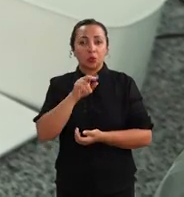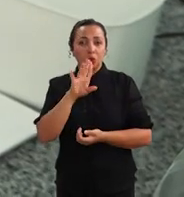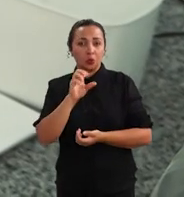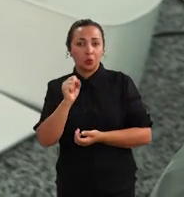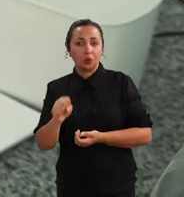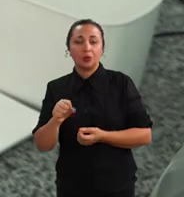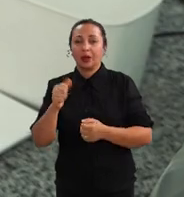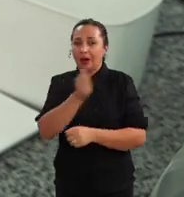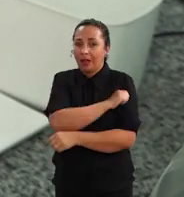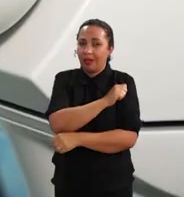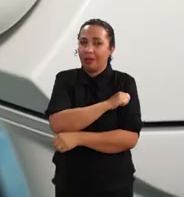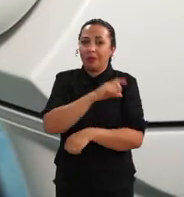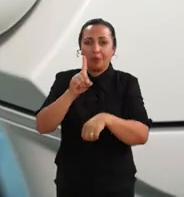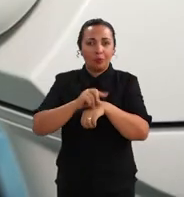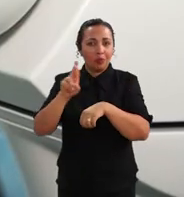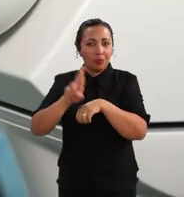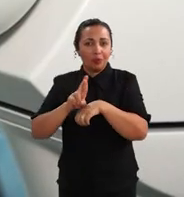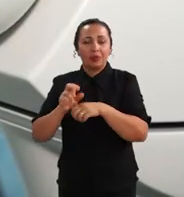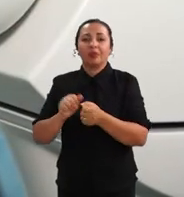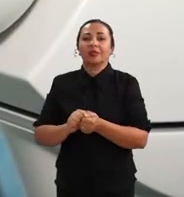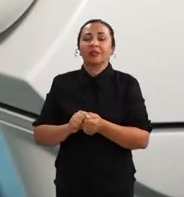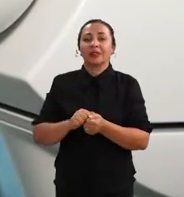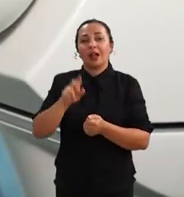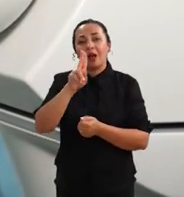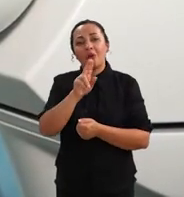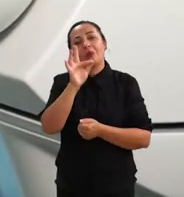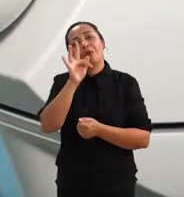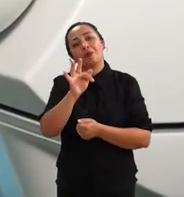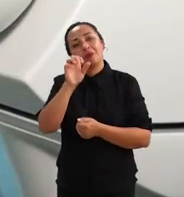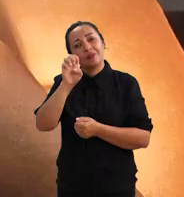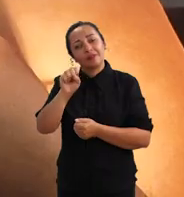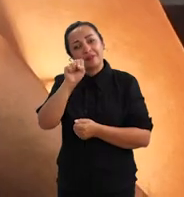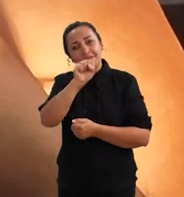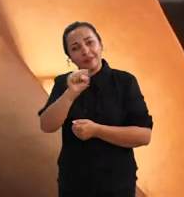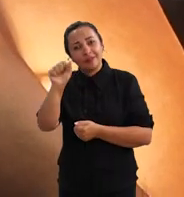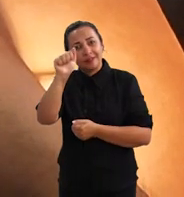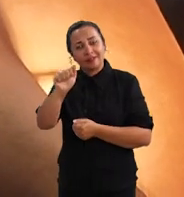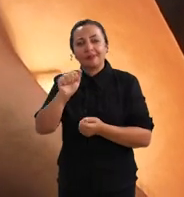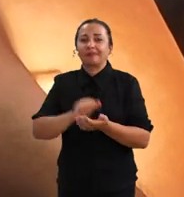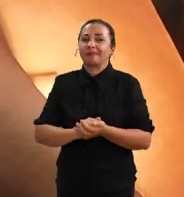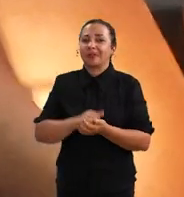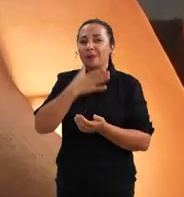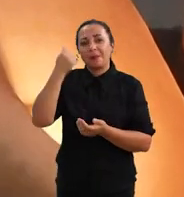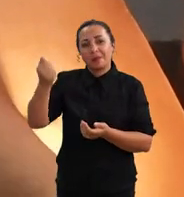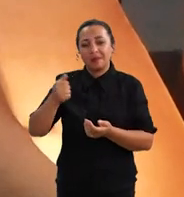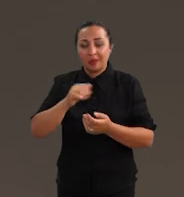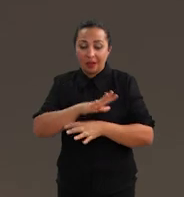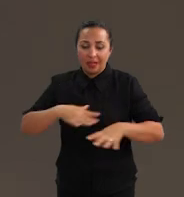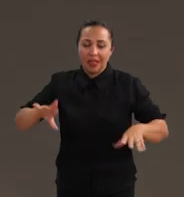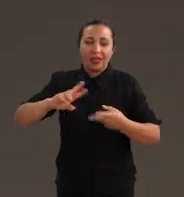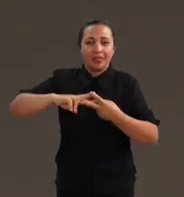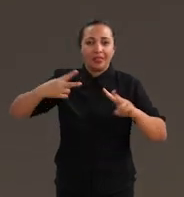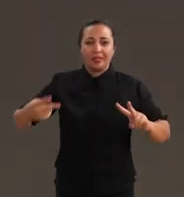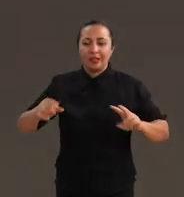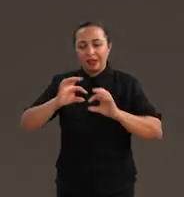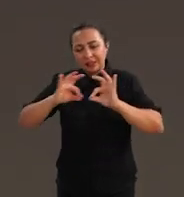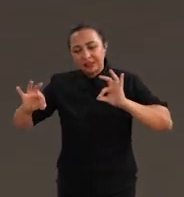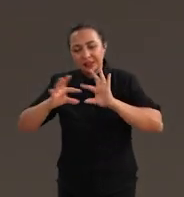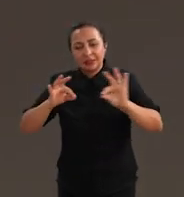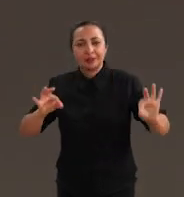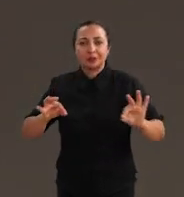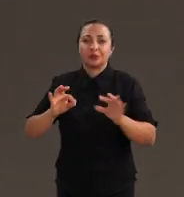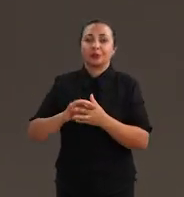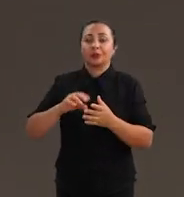é aluno do doutorado do Programa de Ciência Animal da UFESA. Nessa área de melhoramento genético, ele seleciona o sêmen dos